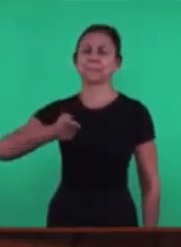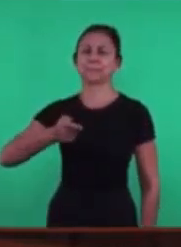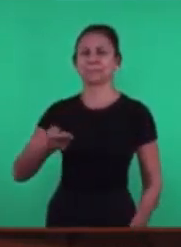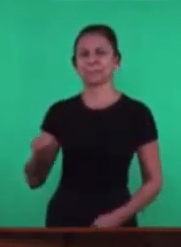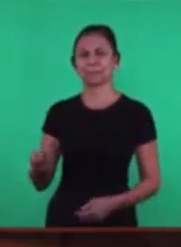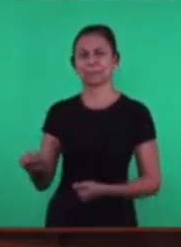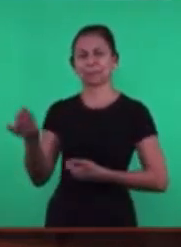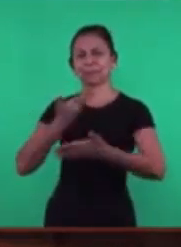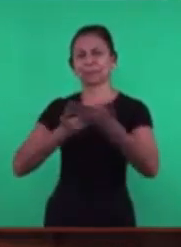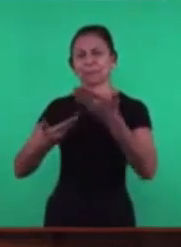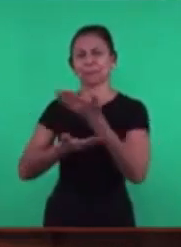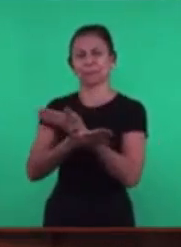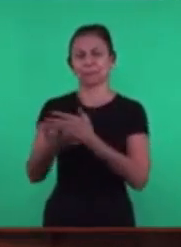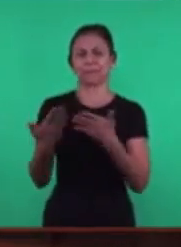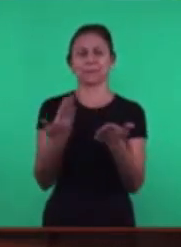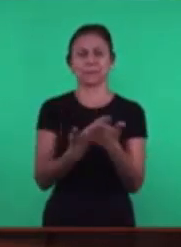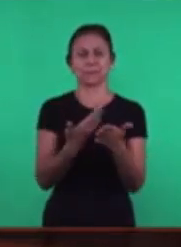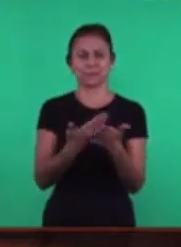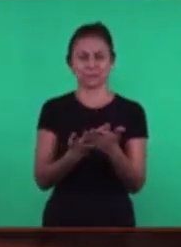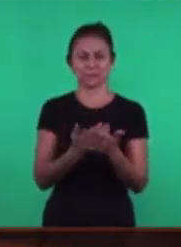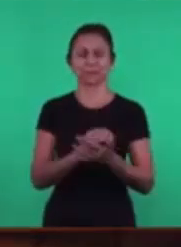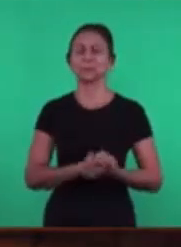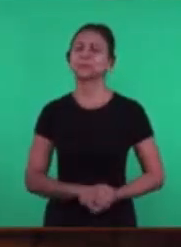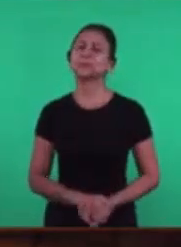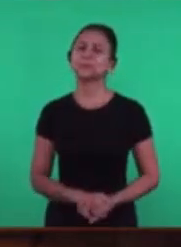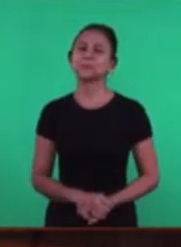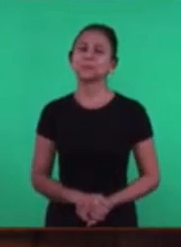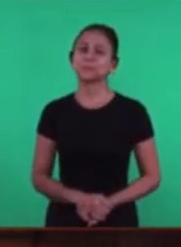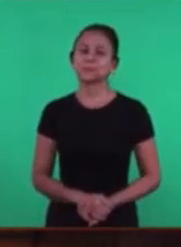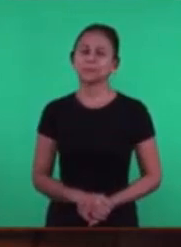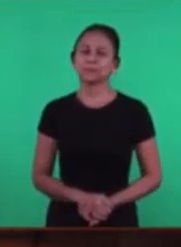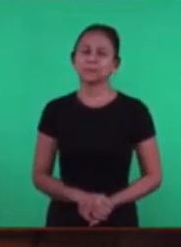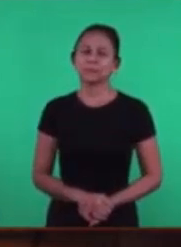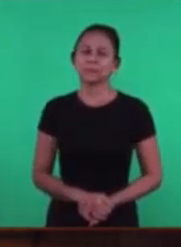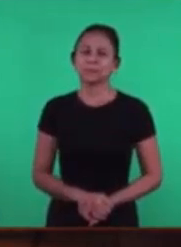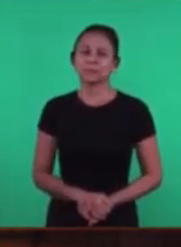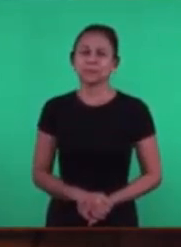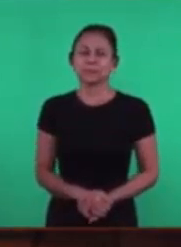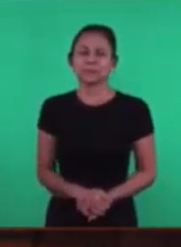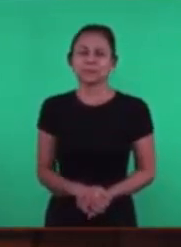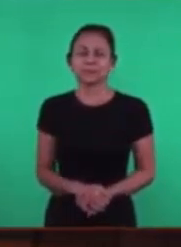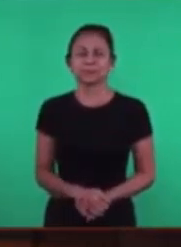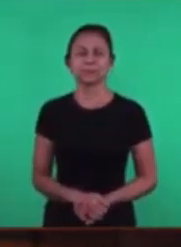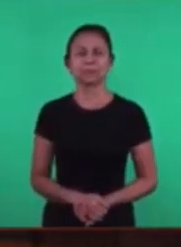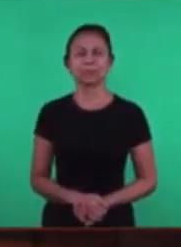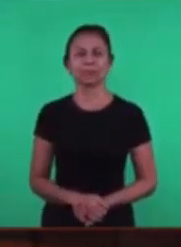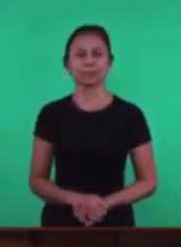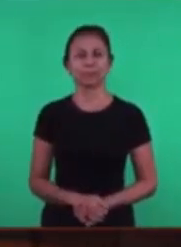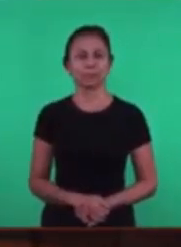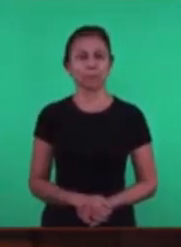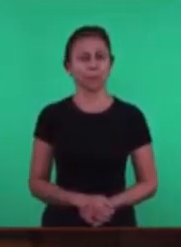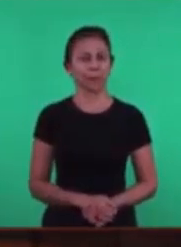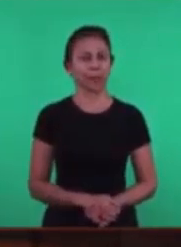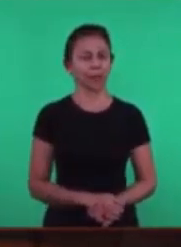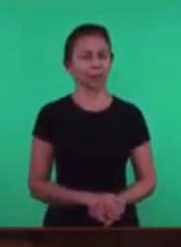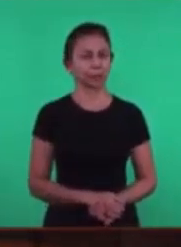complementação Desse estudo para as nossas irmãs Bem, em primeiro lugar